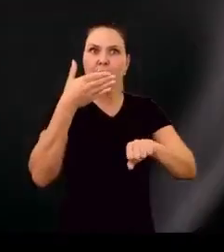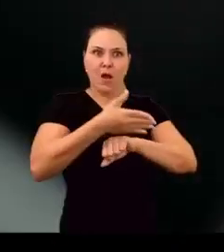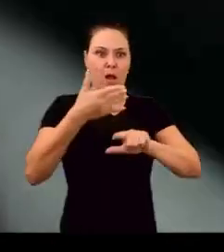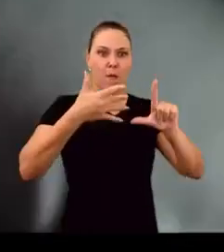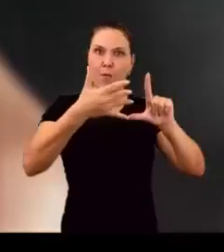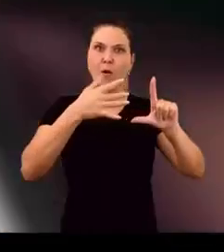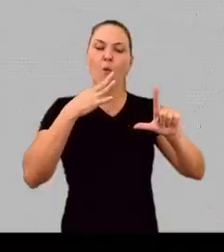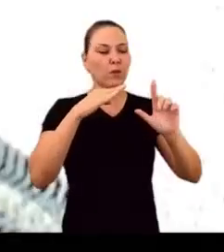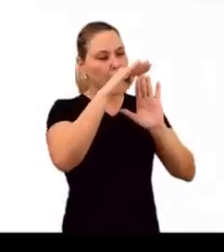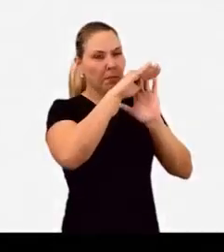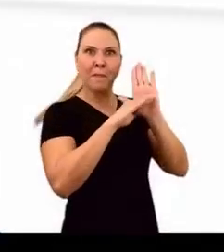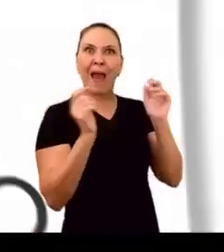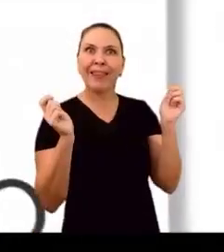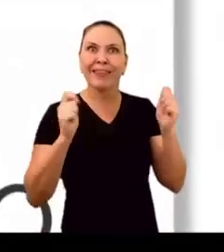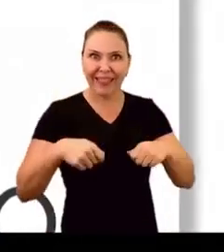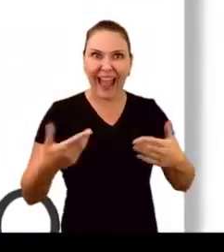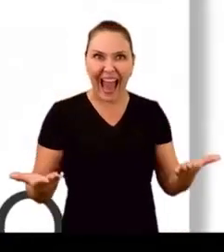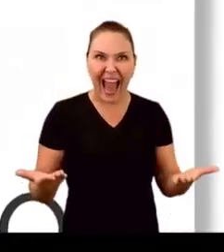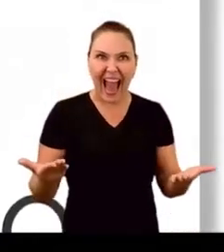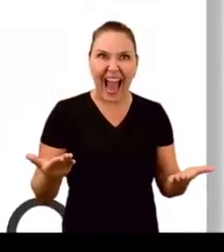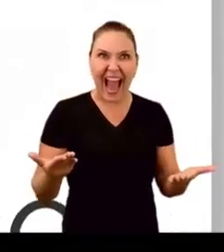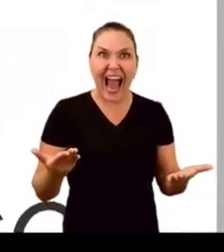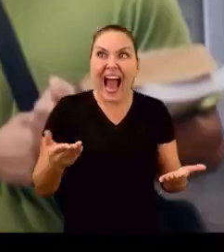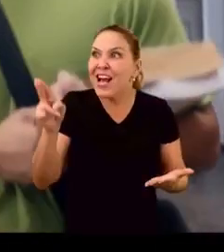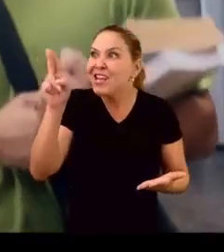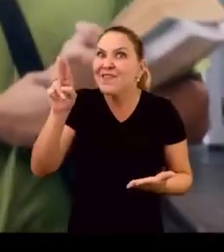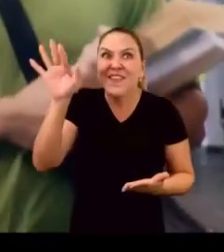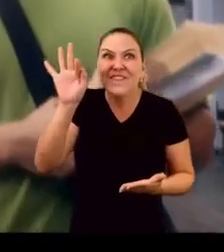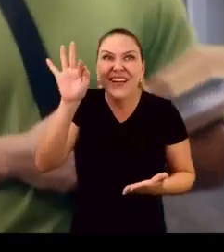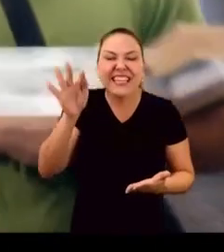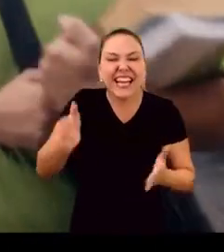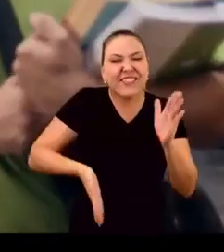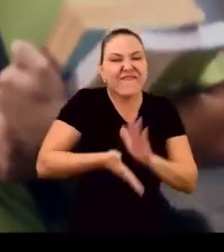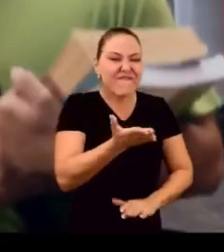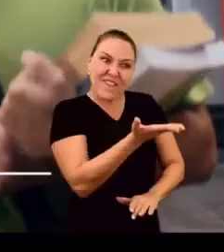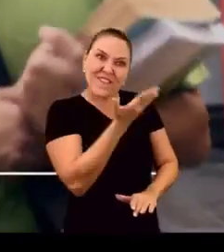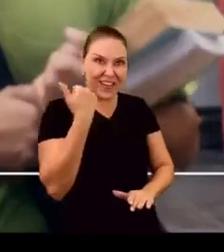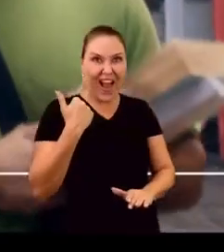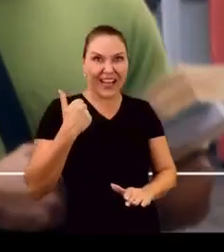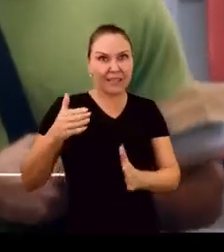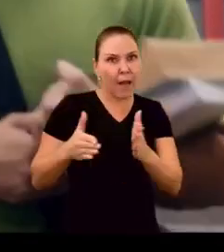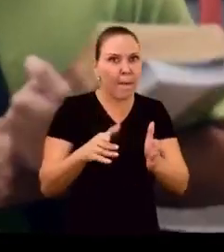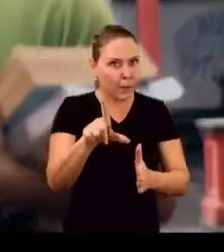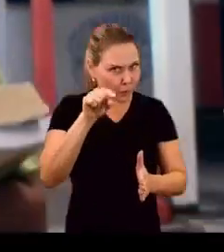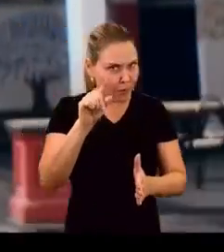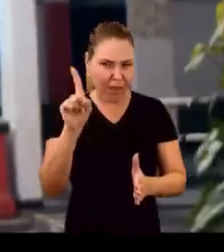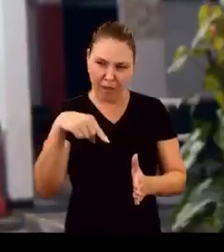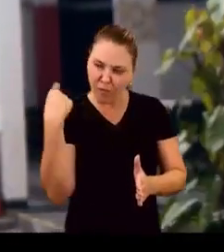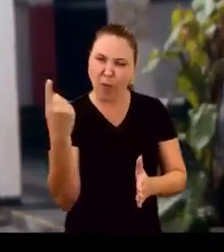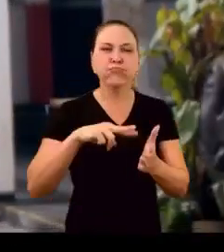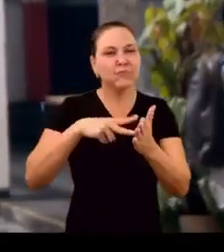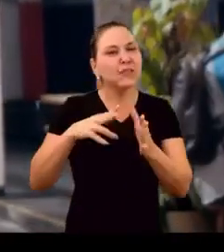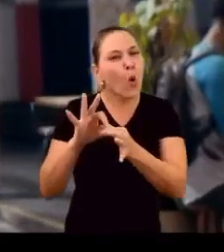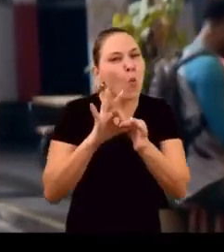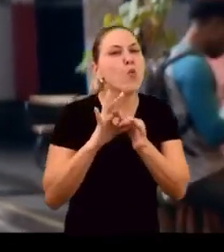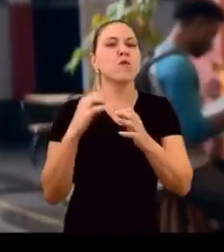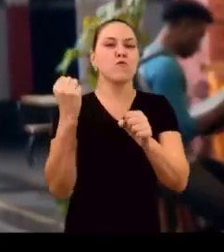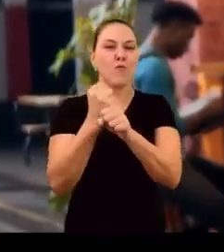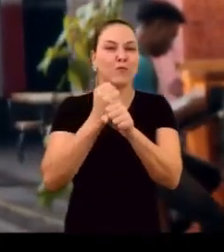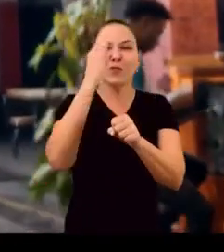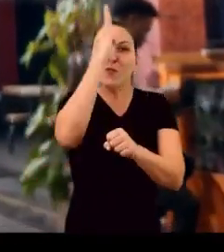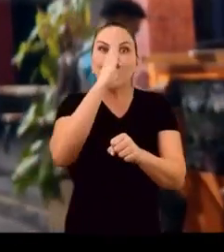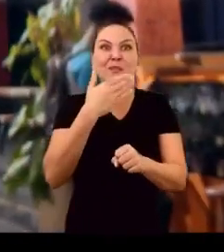Vá até o acesso único e conheça as suas possibilidades. Ensino superior, aí vamos nós. Seja qual for o seu caminho,